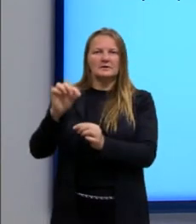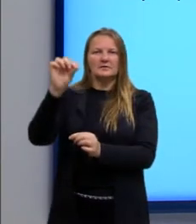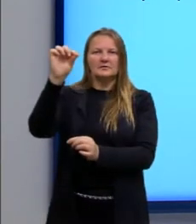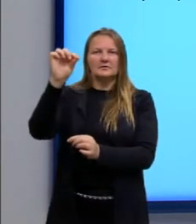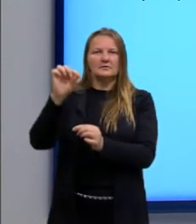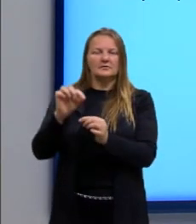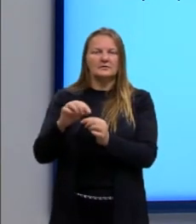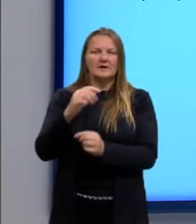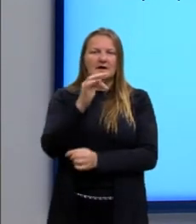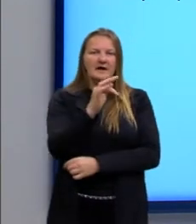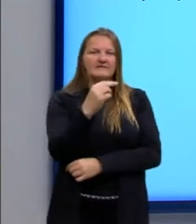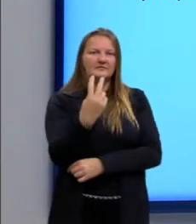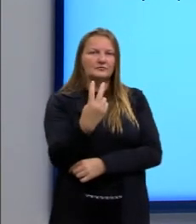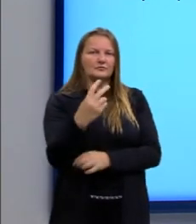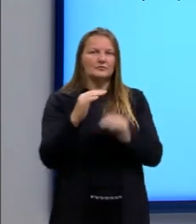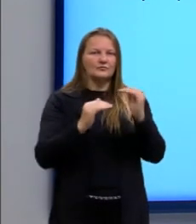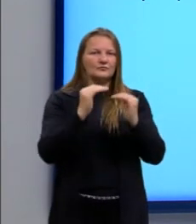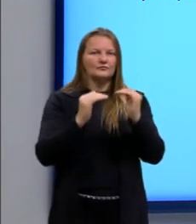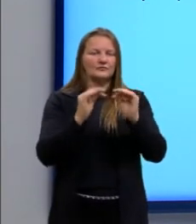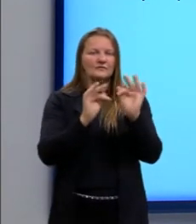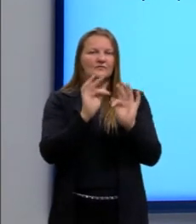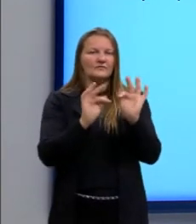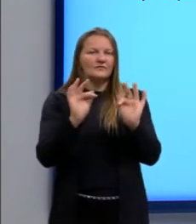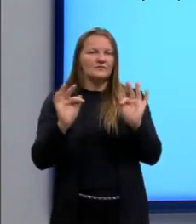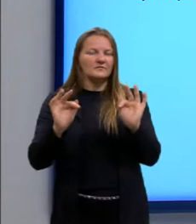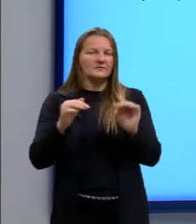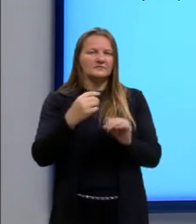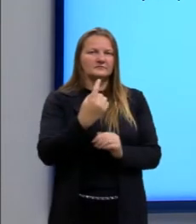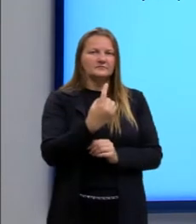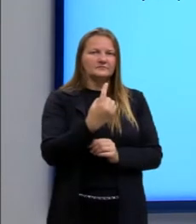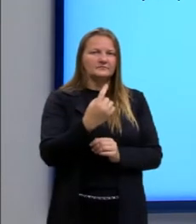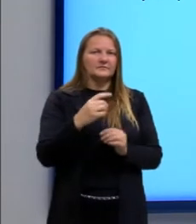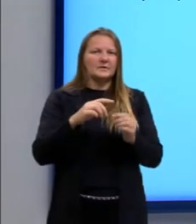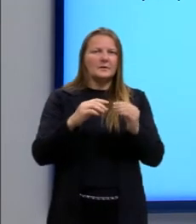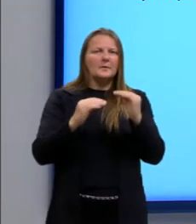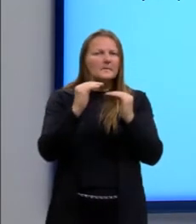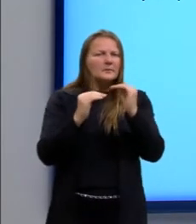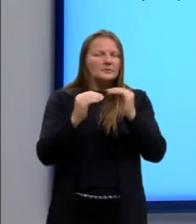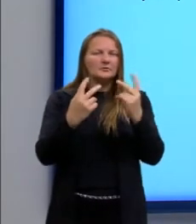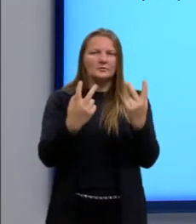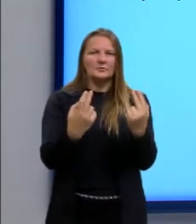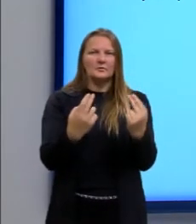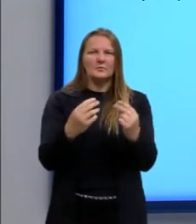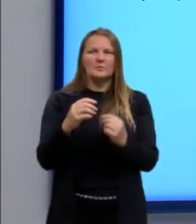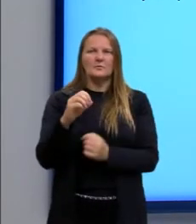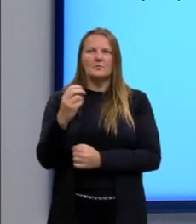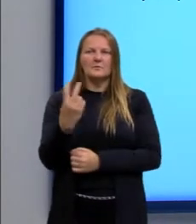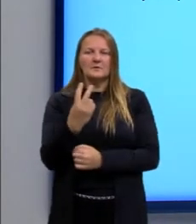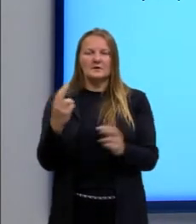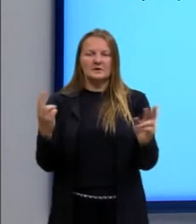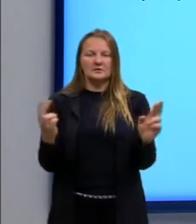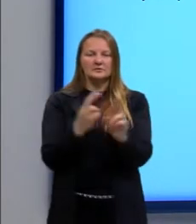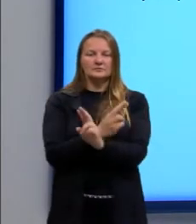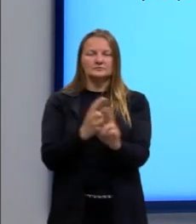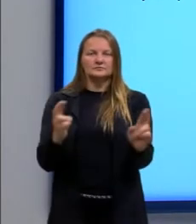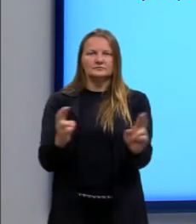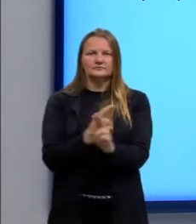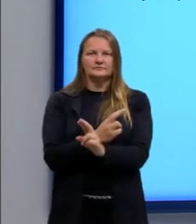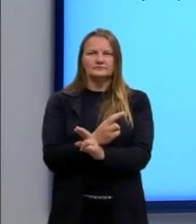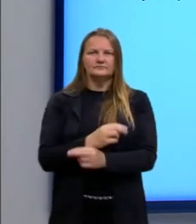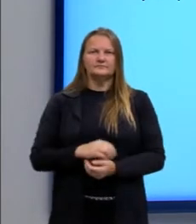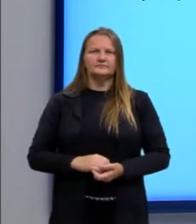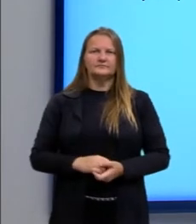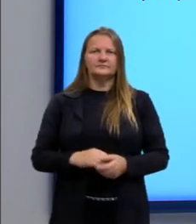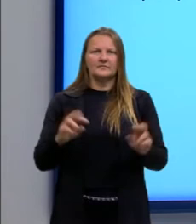F1 é proporcional a V1. Mas, esses dois aqui entre si, eles são